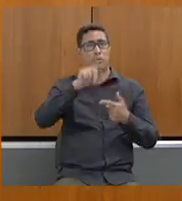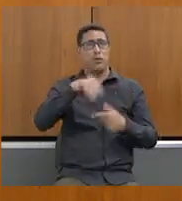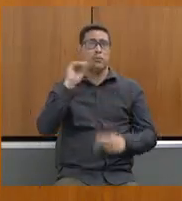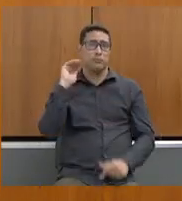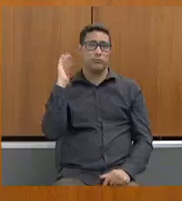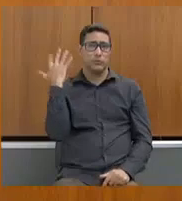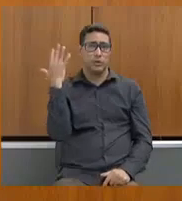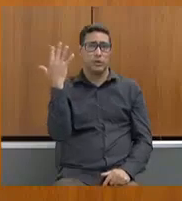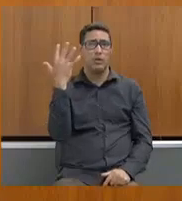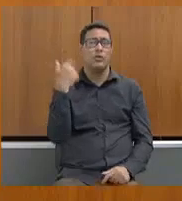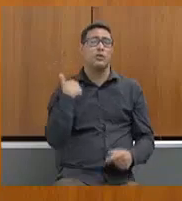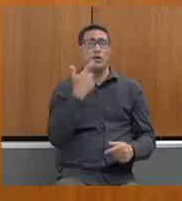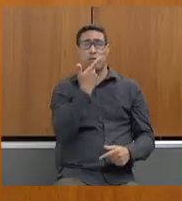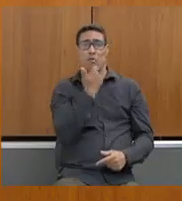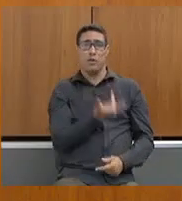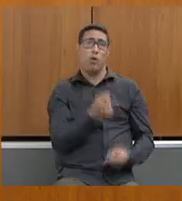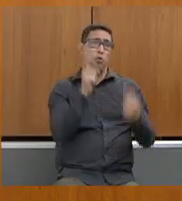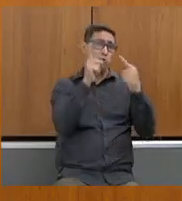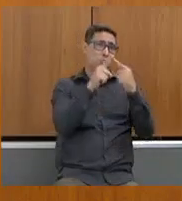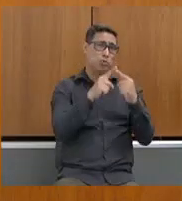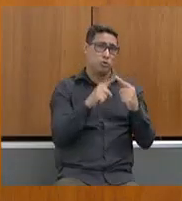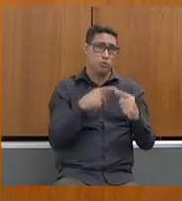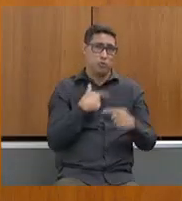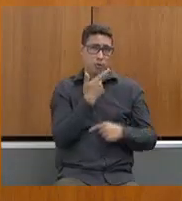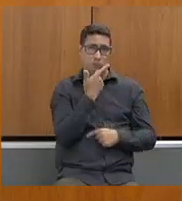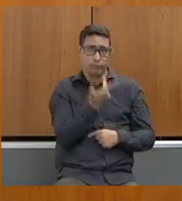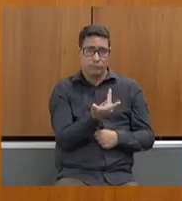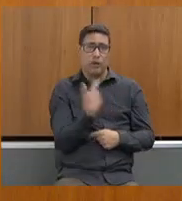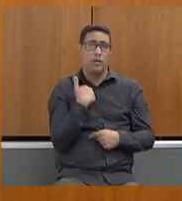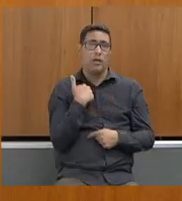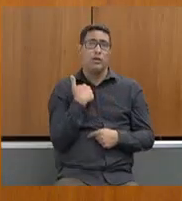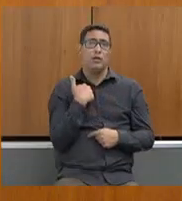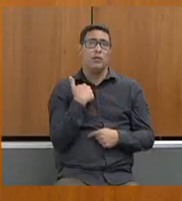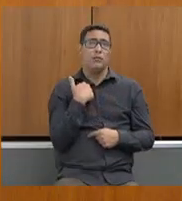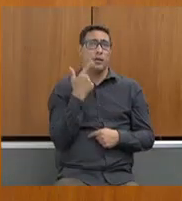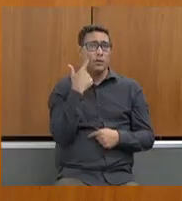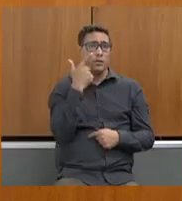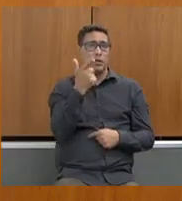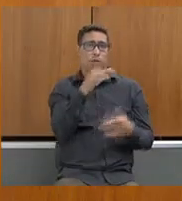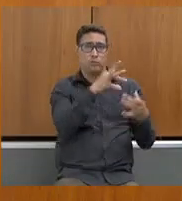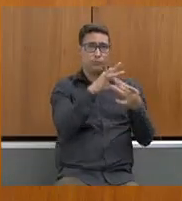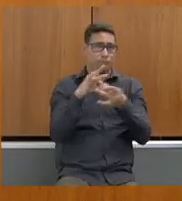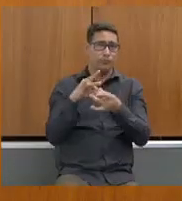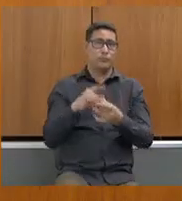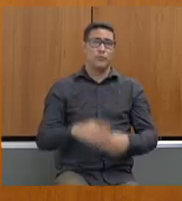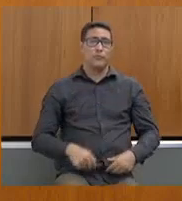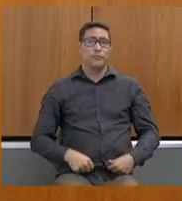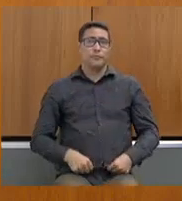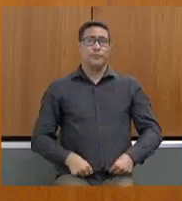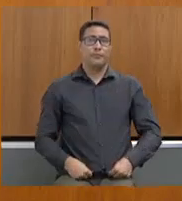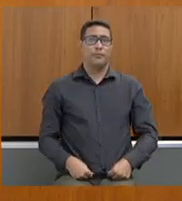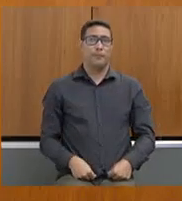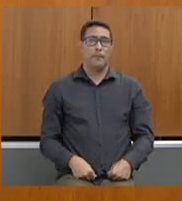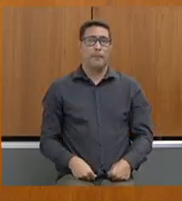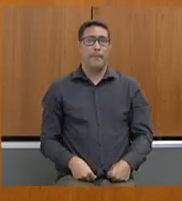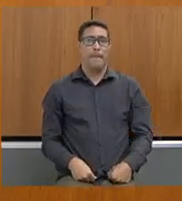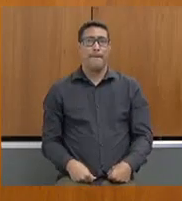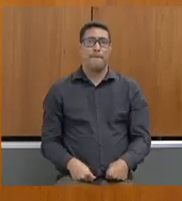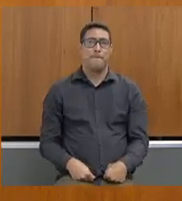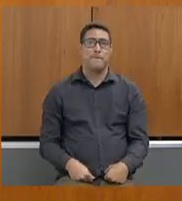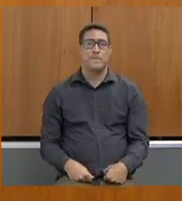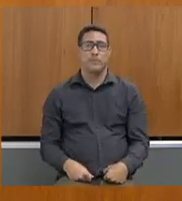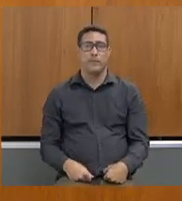só estou citando o caso da Heineken nesse sentido. Obrigado. Muito obrigado, deputado Tito Torre, pelas suas colocações.